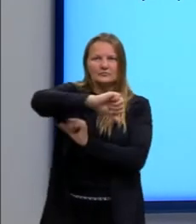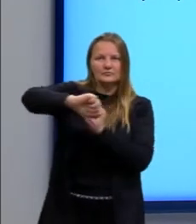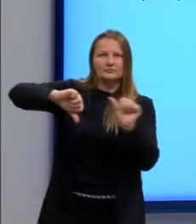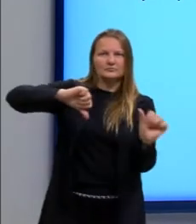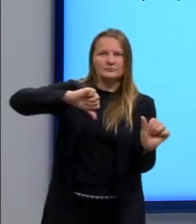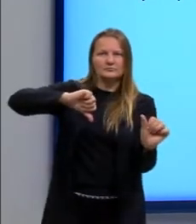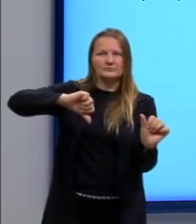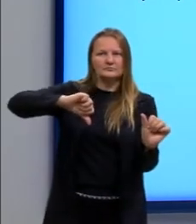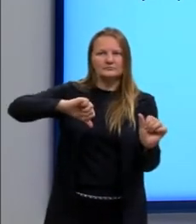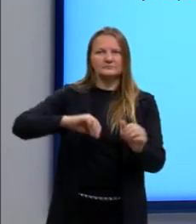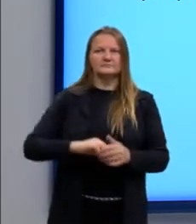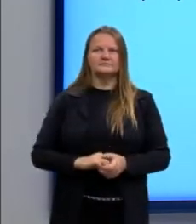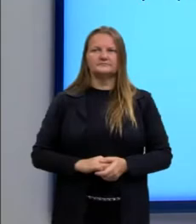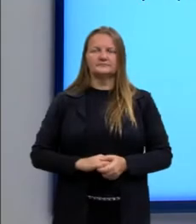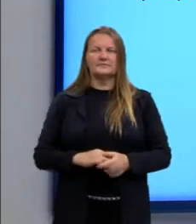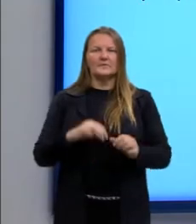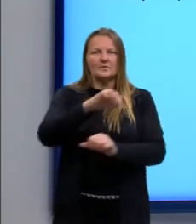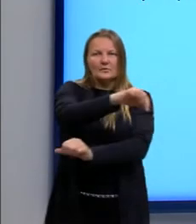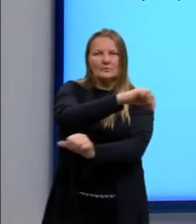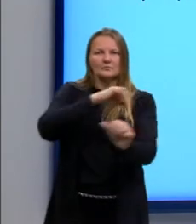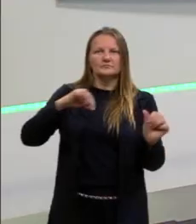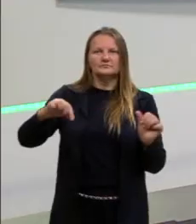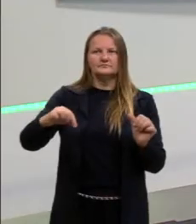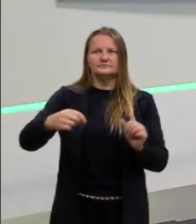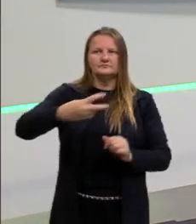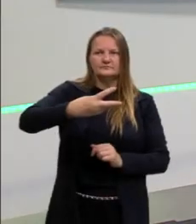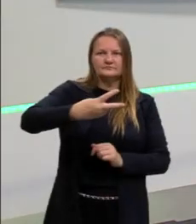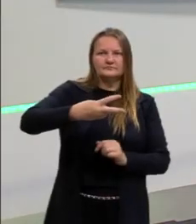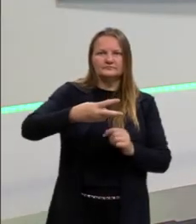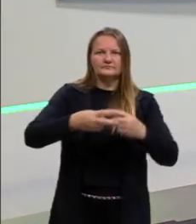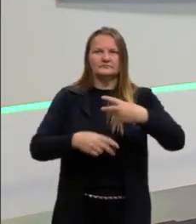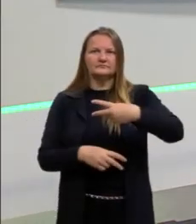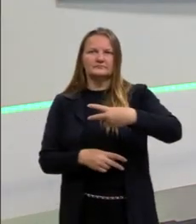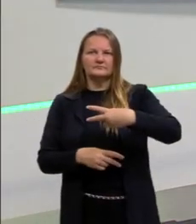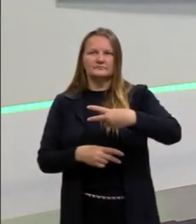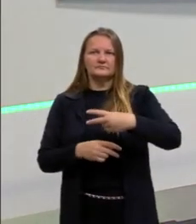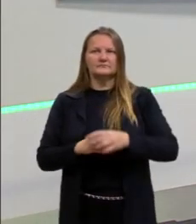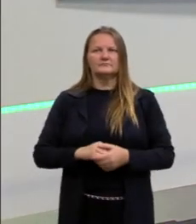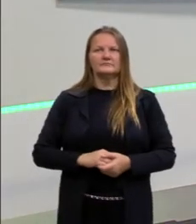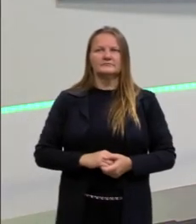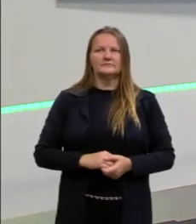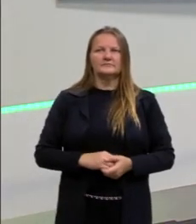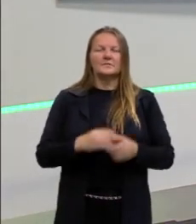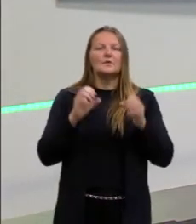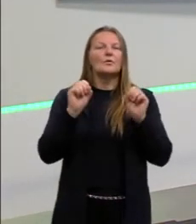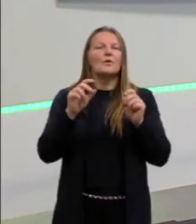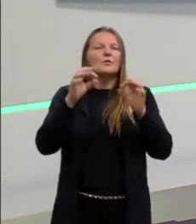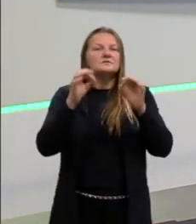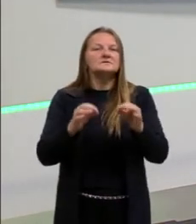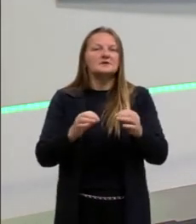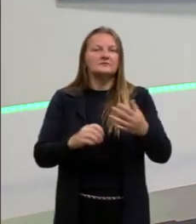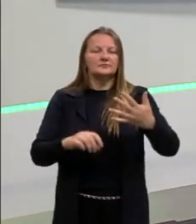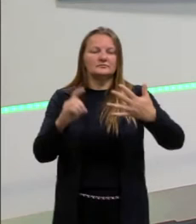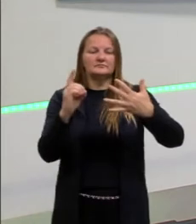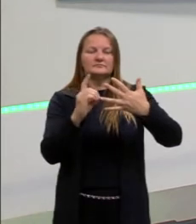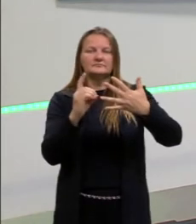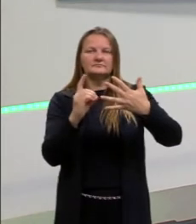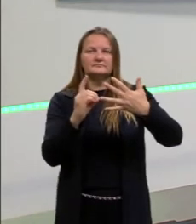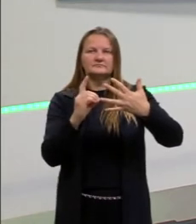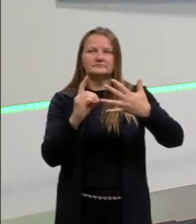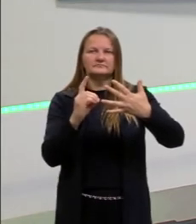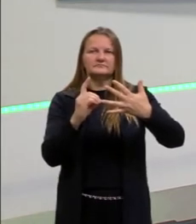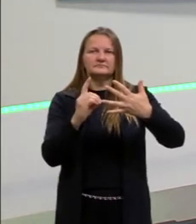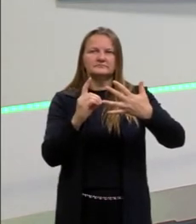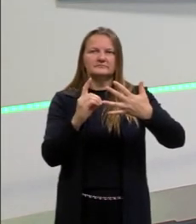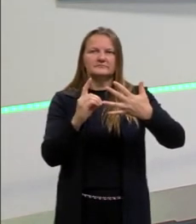para esse lado e agora ficou para o outro. Então, a gente já consegue ver a nossa opção correta, né? Que vai ser, então, a